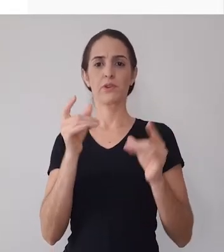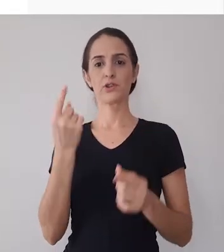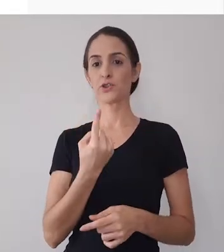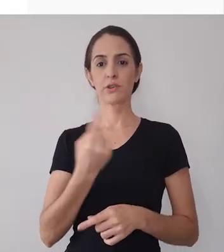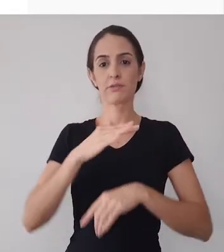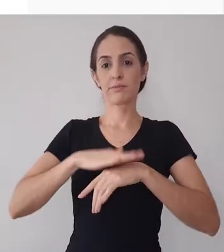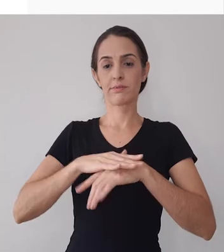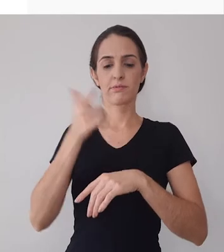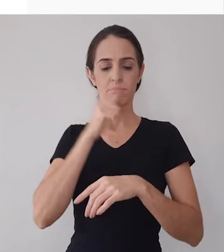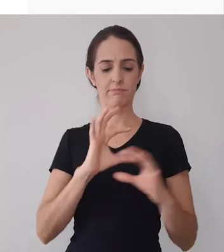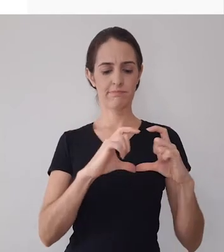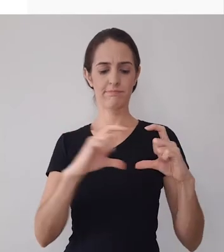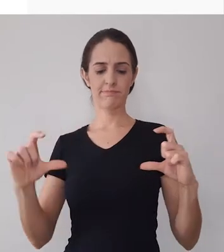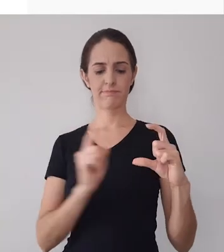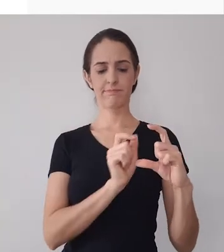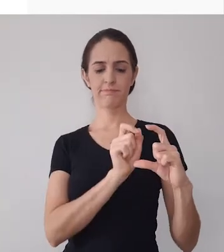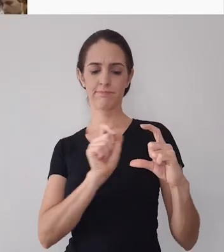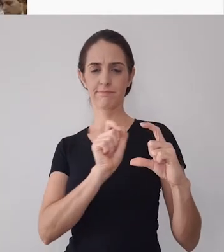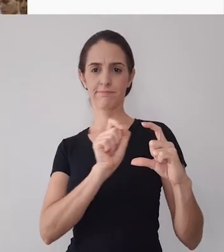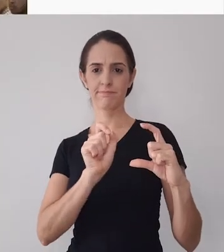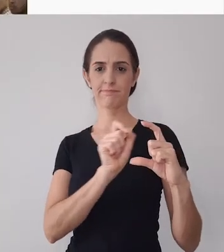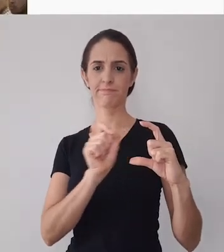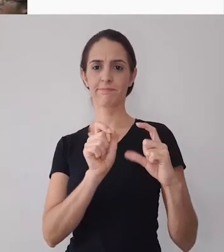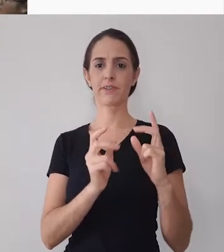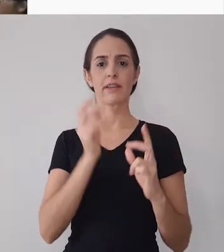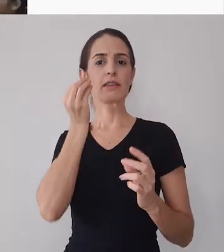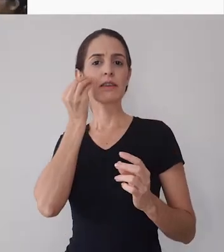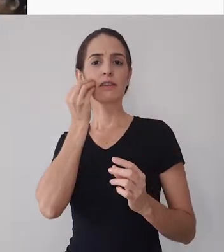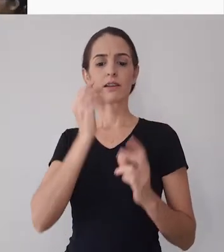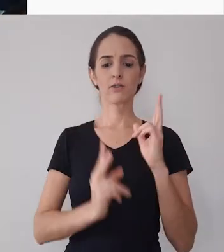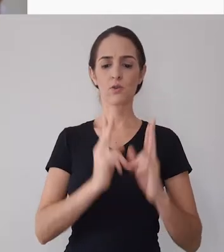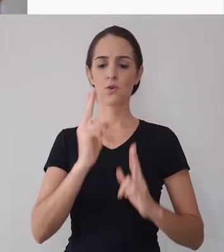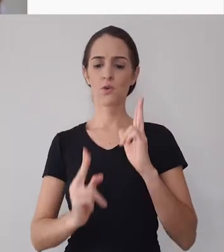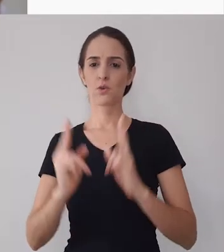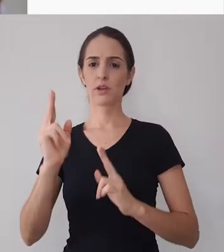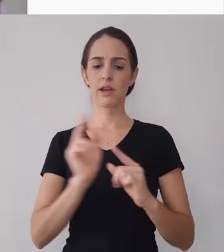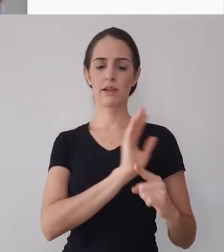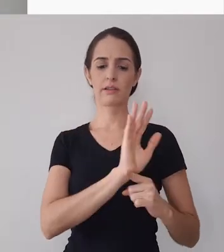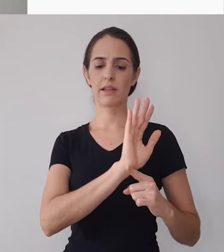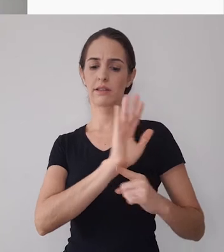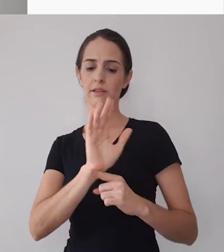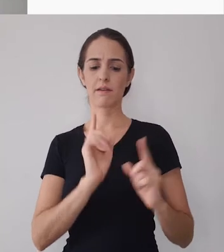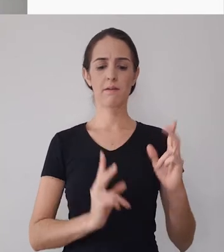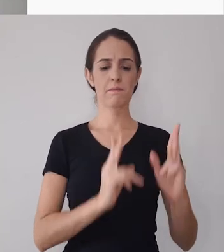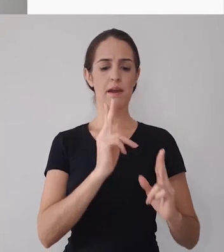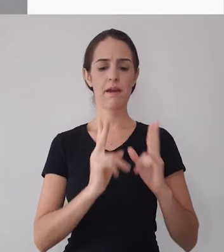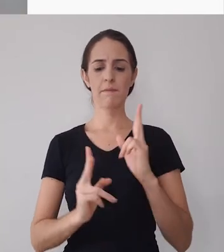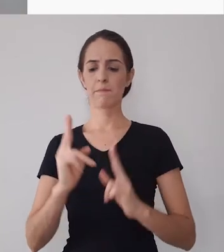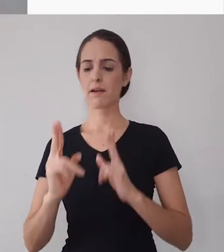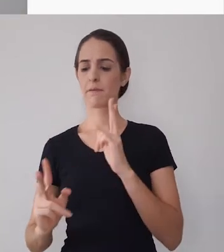olha sozinho ele já para naquele local tá certo então ele também vai tentando fazer isso através de cenas